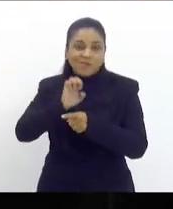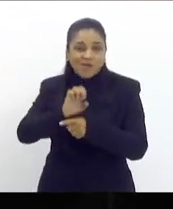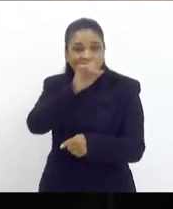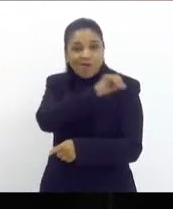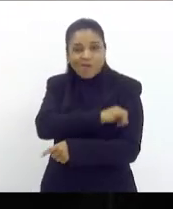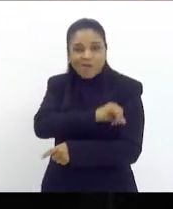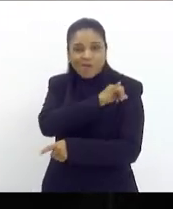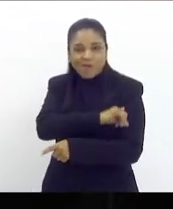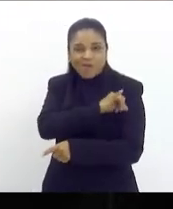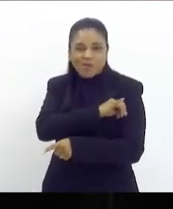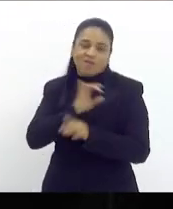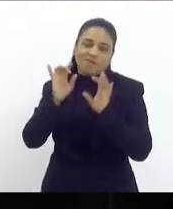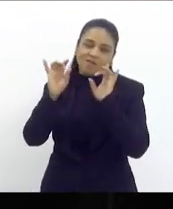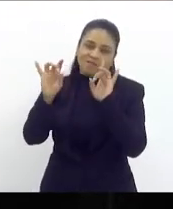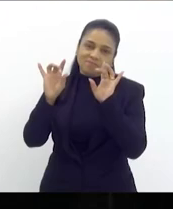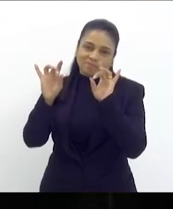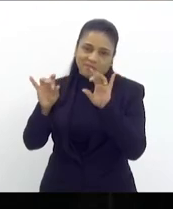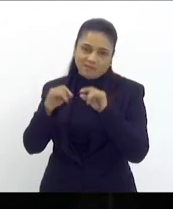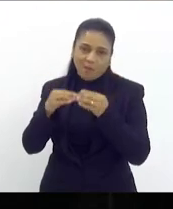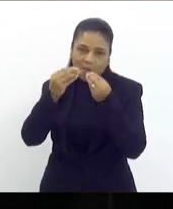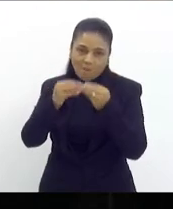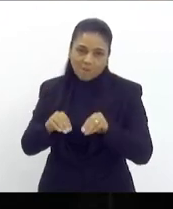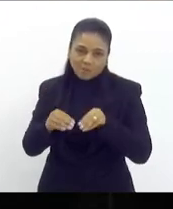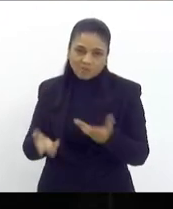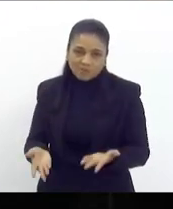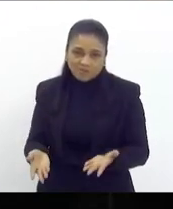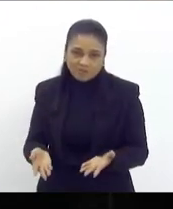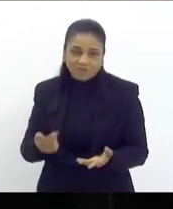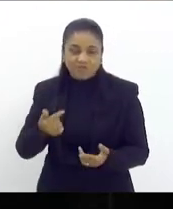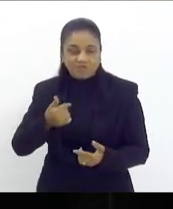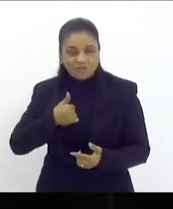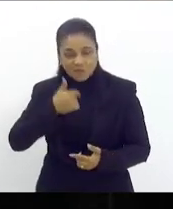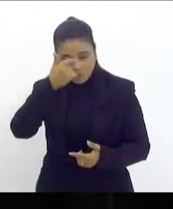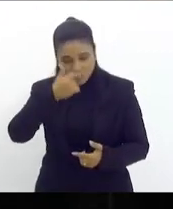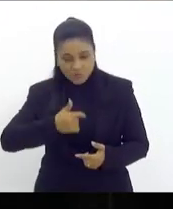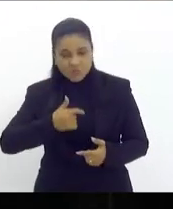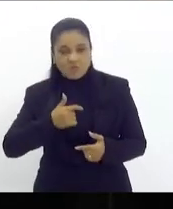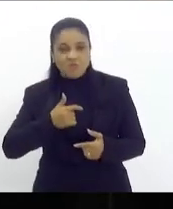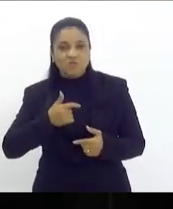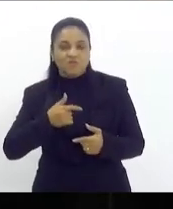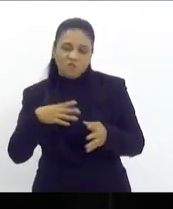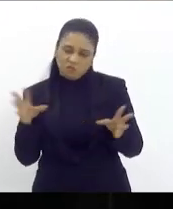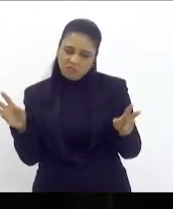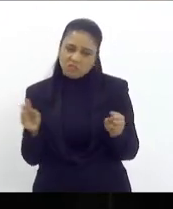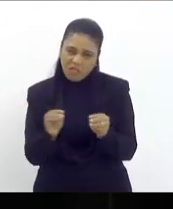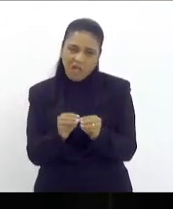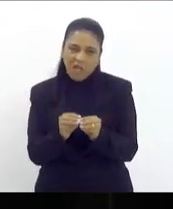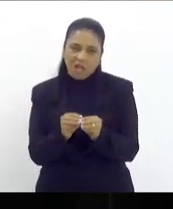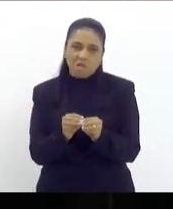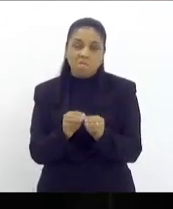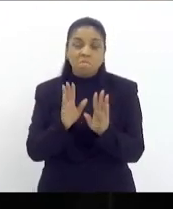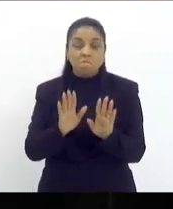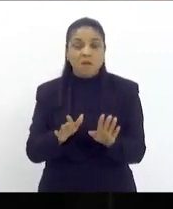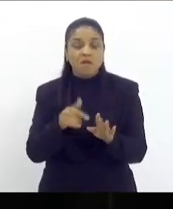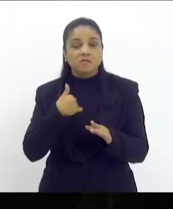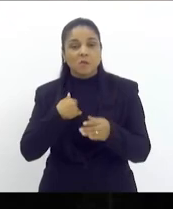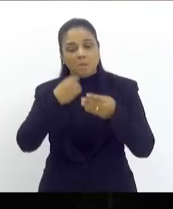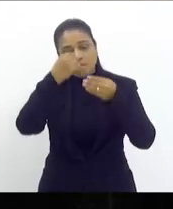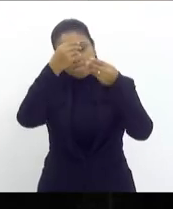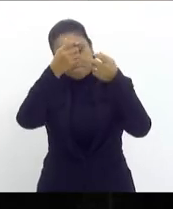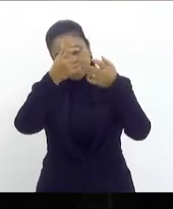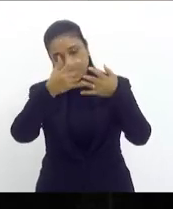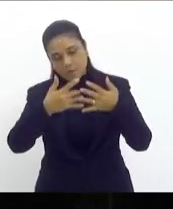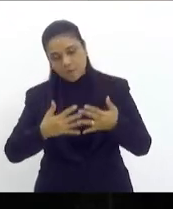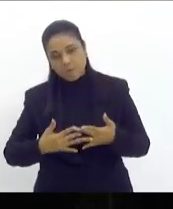em especial eu poderia ficar senhora presidente vou encerrar fazer aqui uma linha do